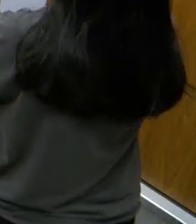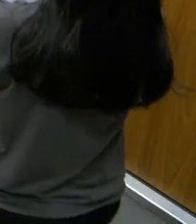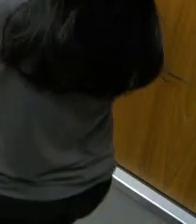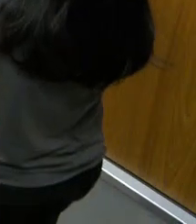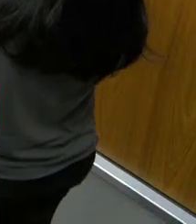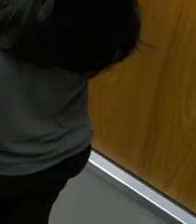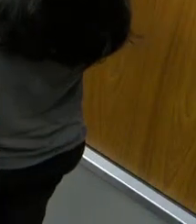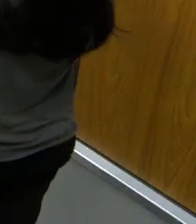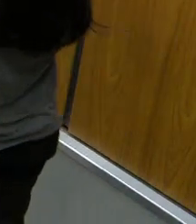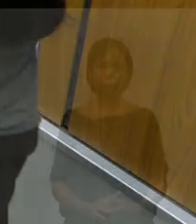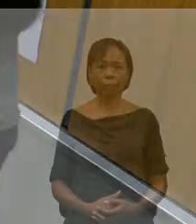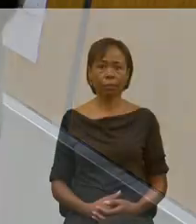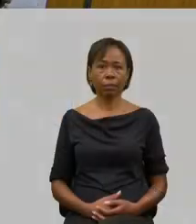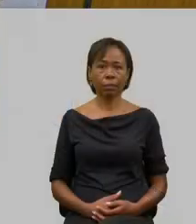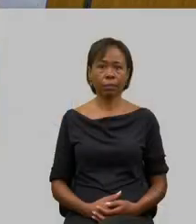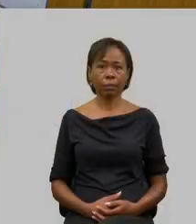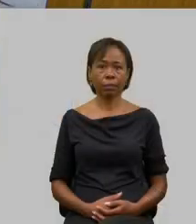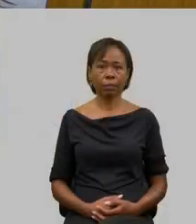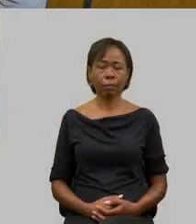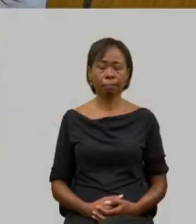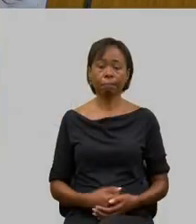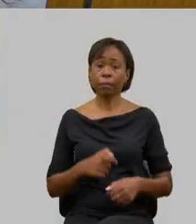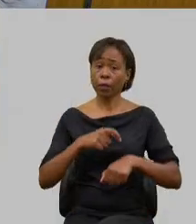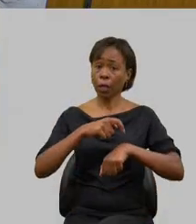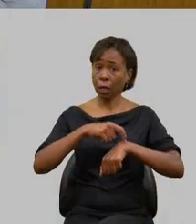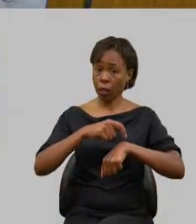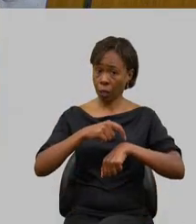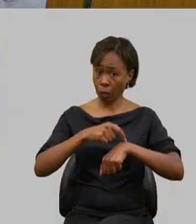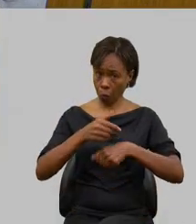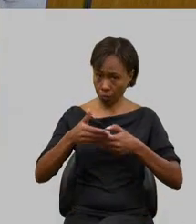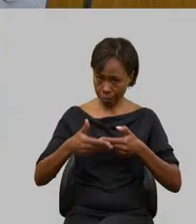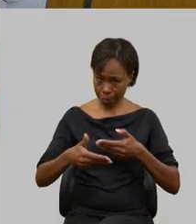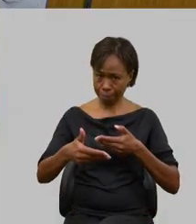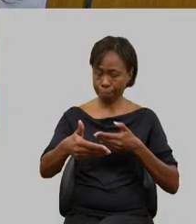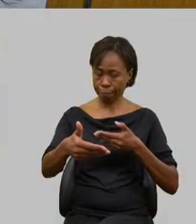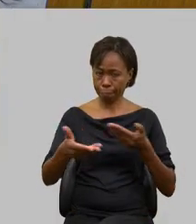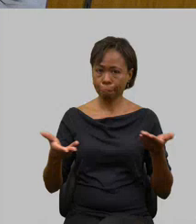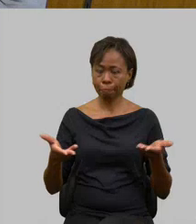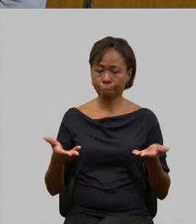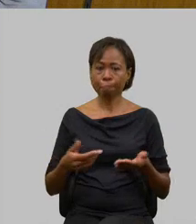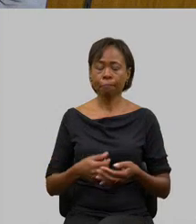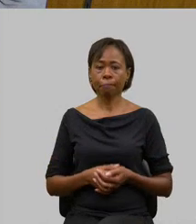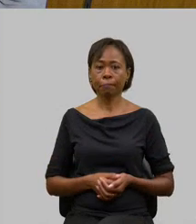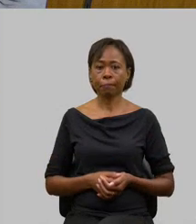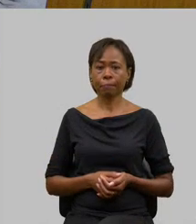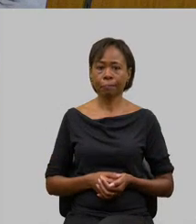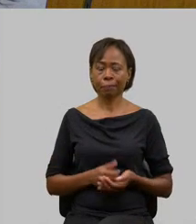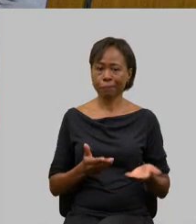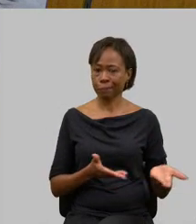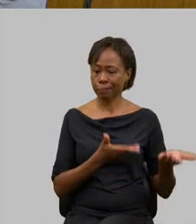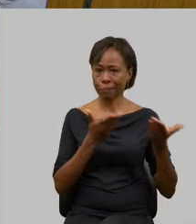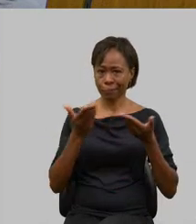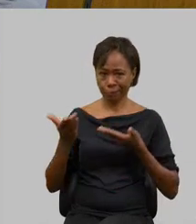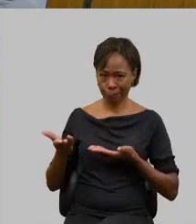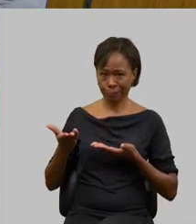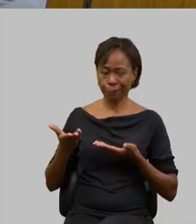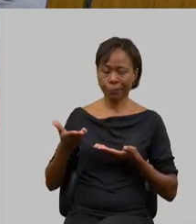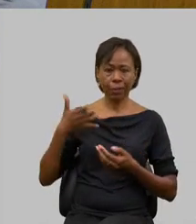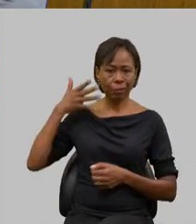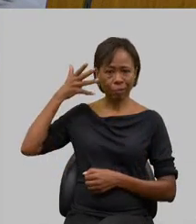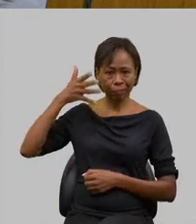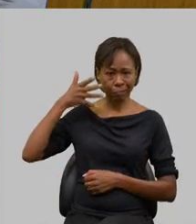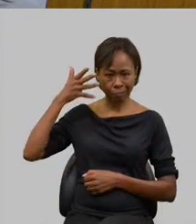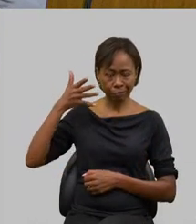a partir desse momento quero passar a palavra ao